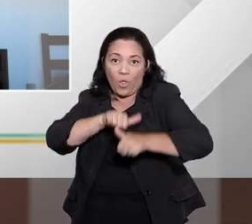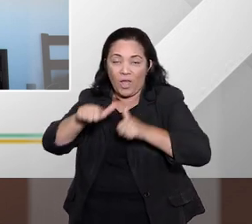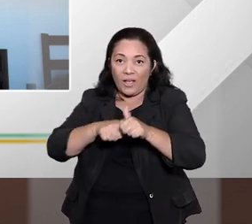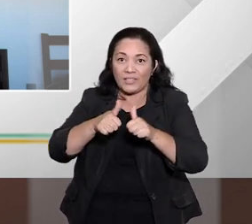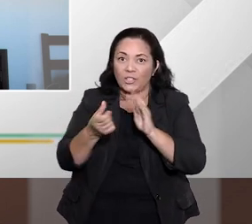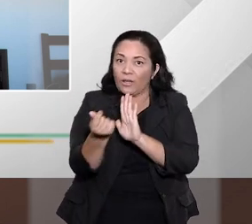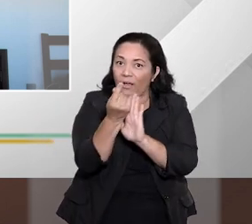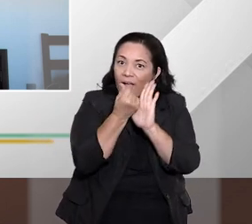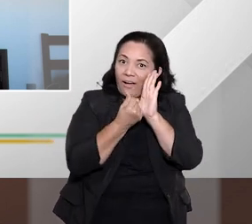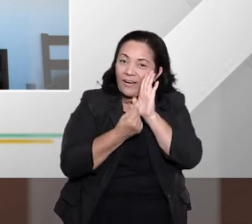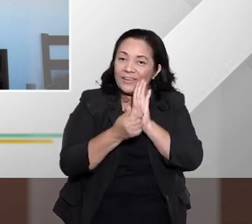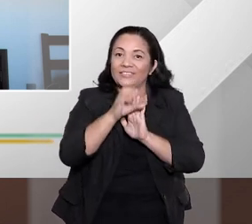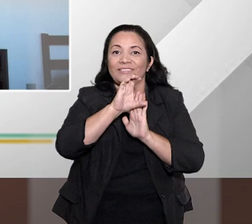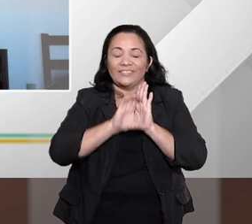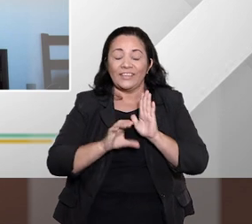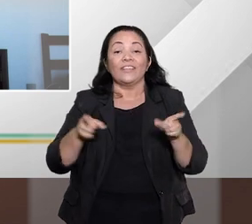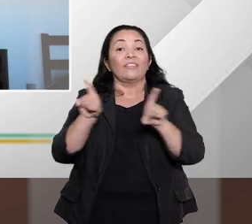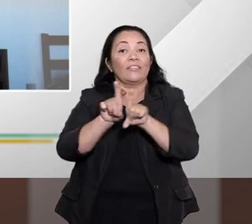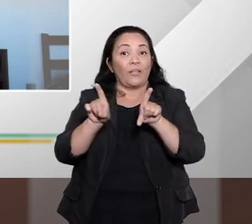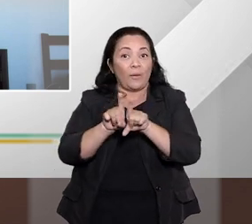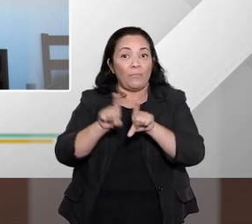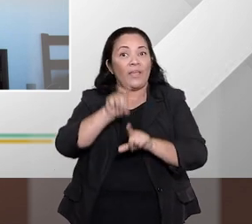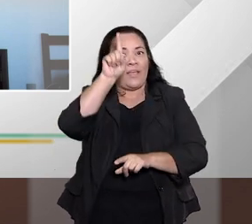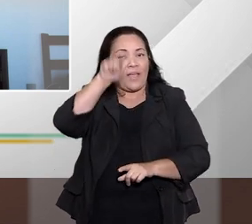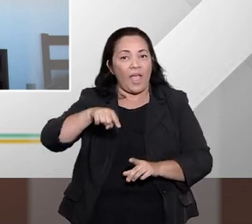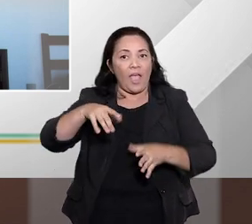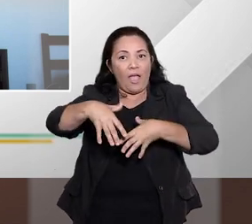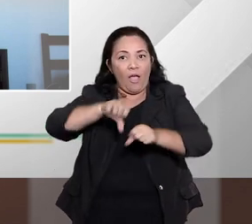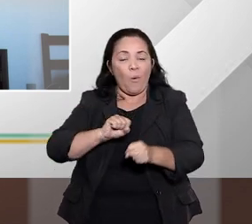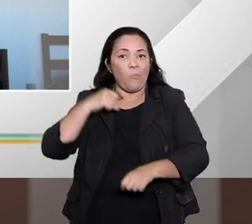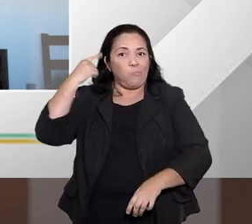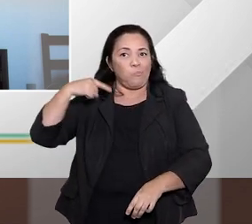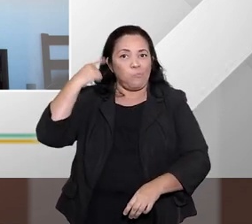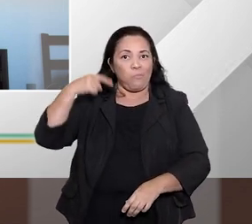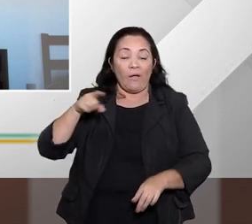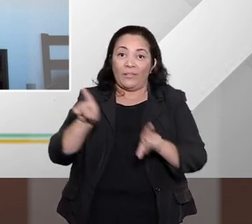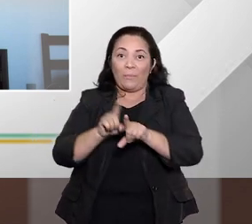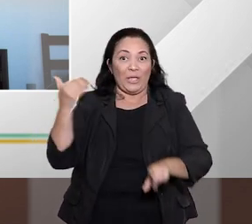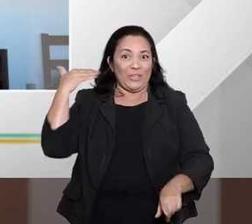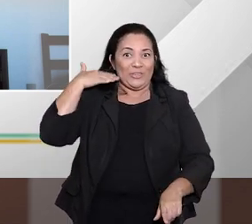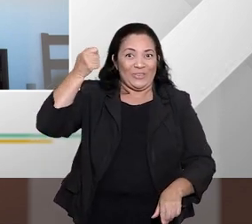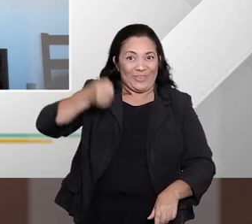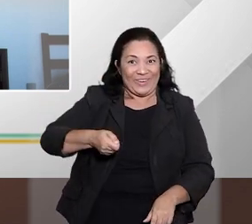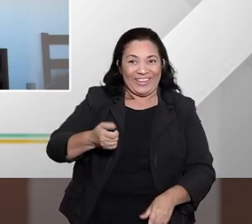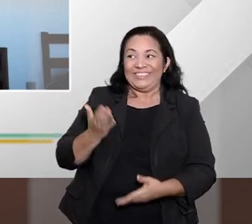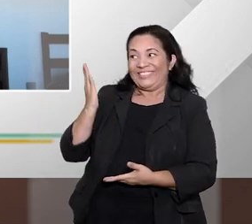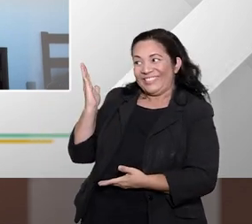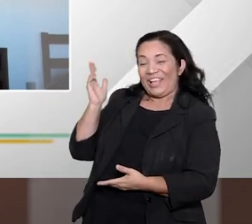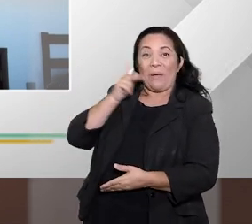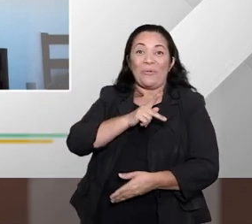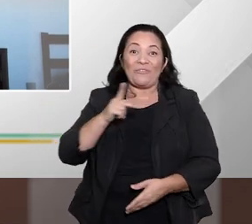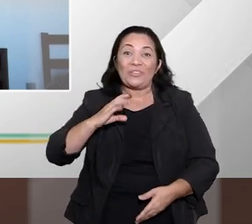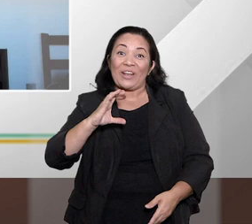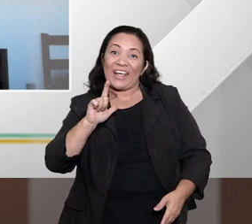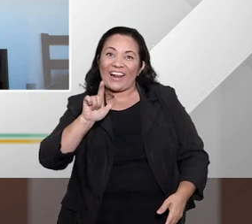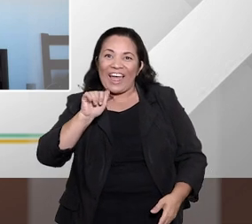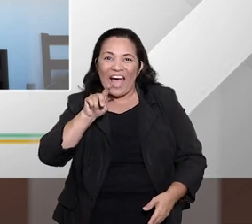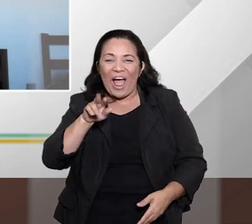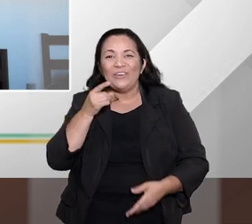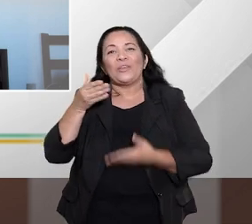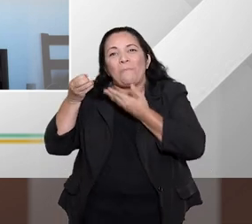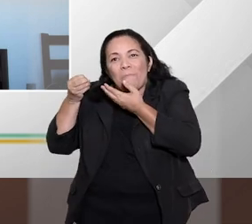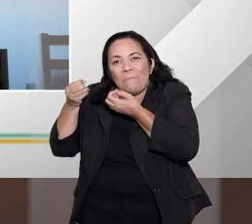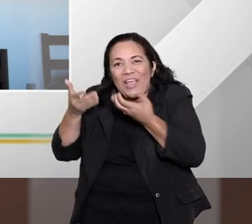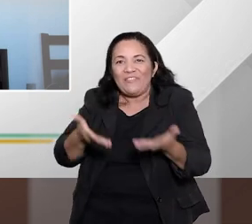Código de Defesa do Consumidor. Além disso, é advogada e árbitra. Professora Cláudia Lima Marques,